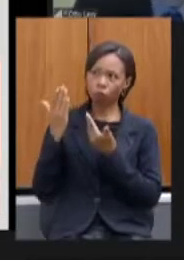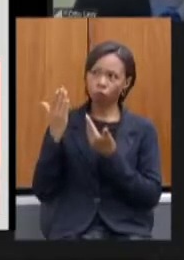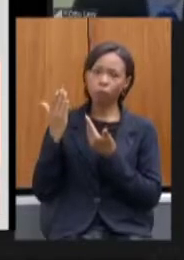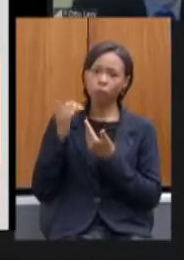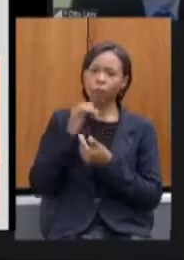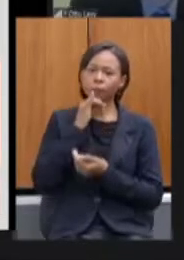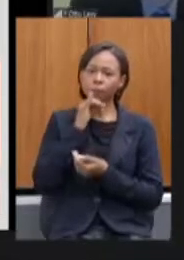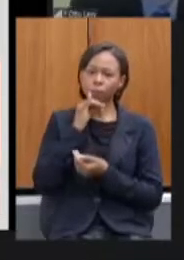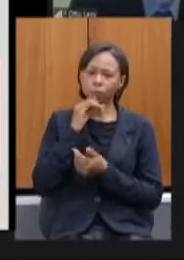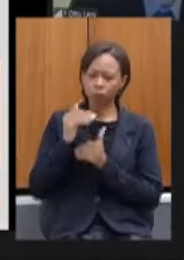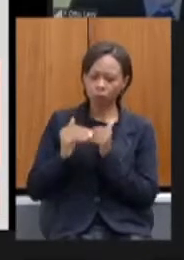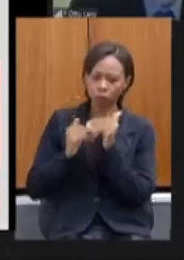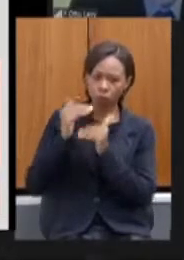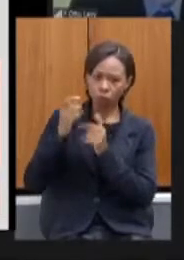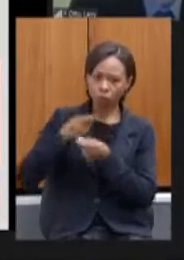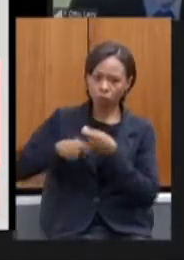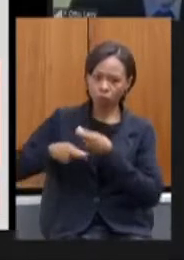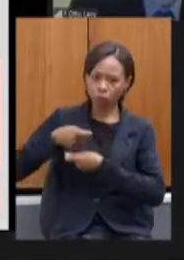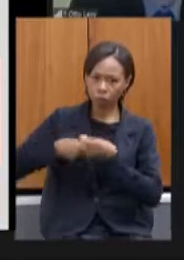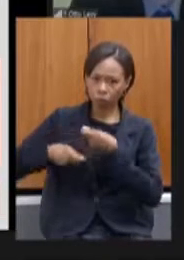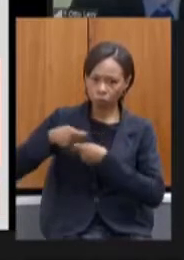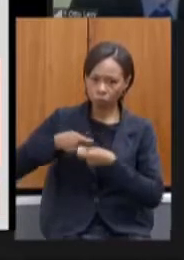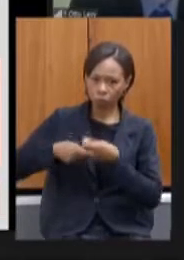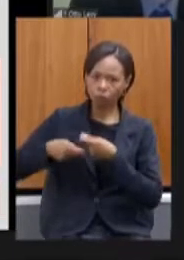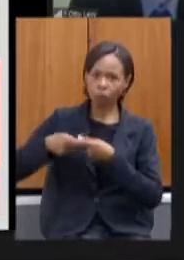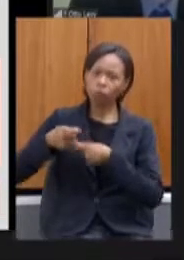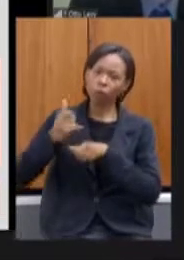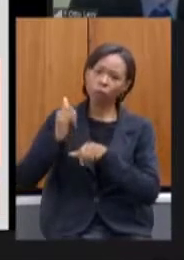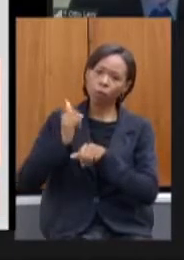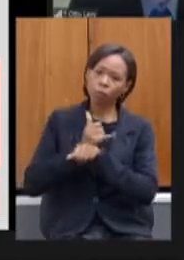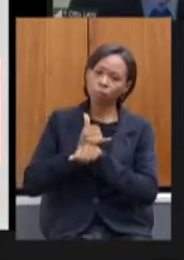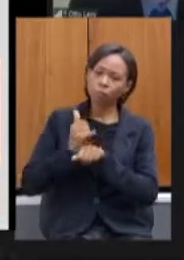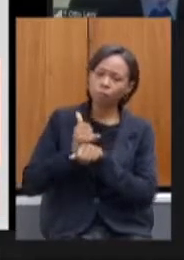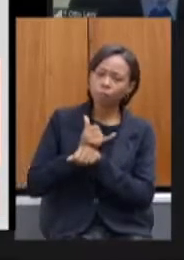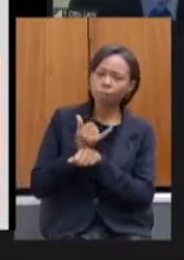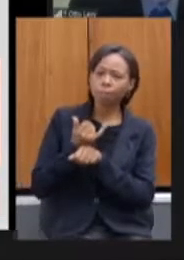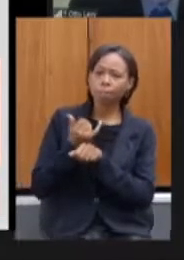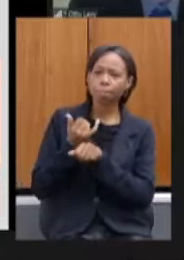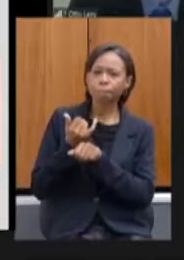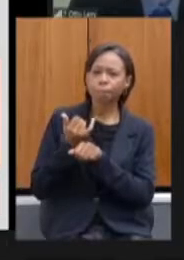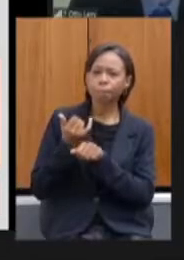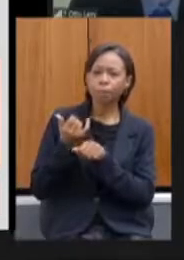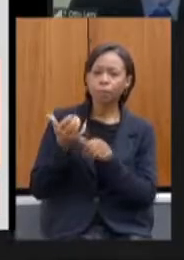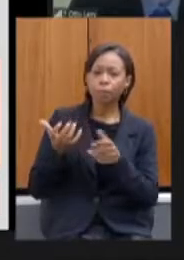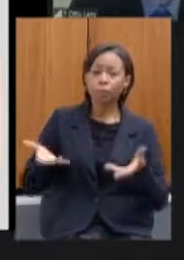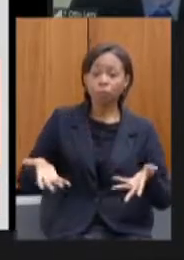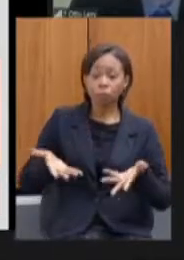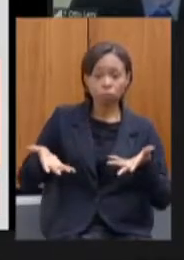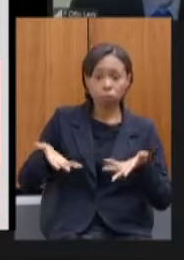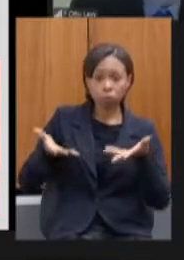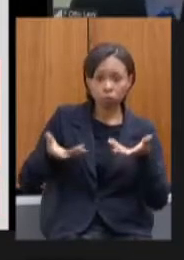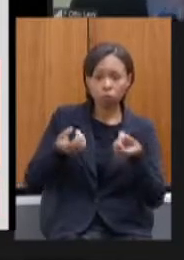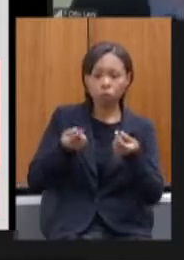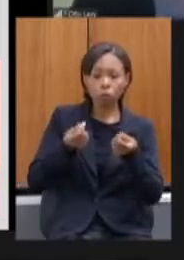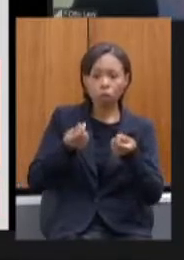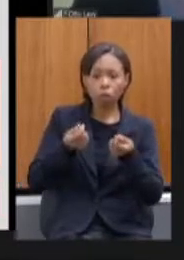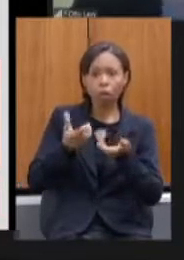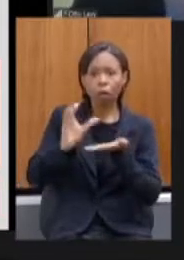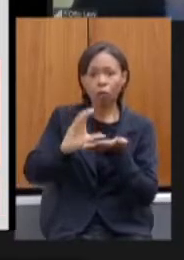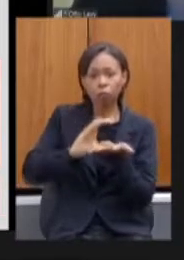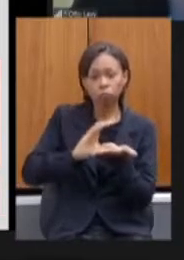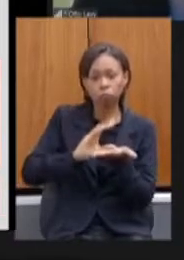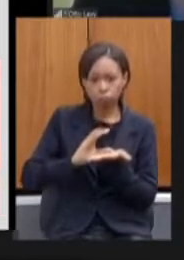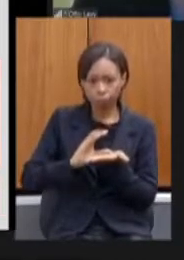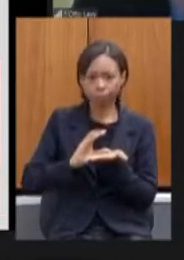econômico instrumentos de intenção de atração de investimentos até o momento